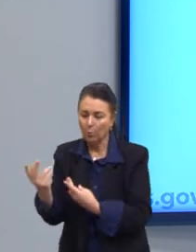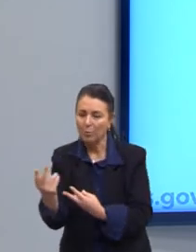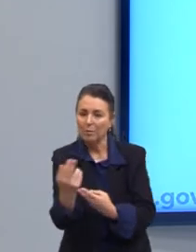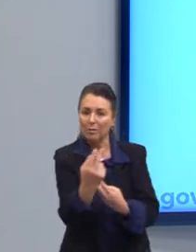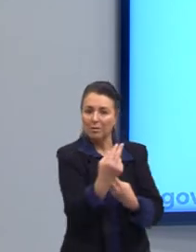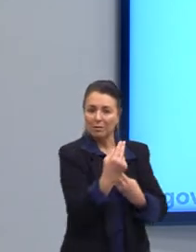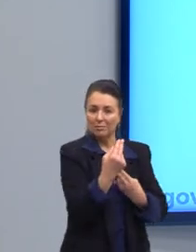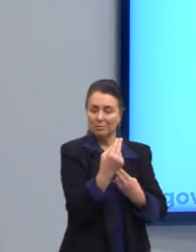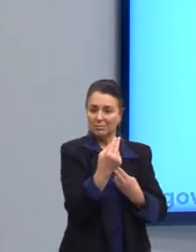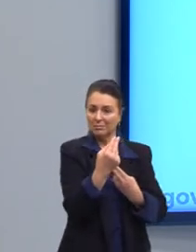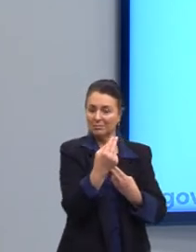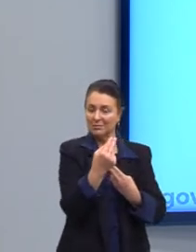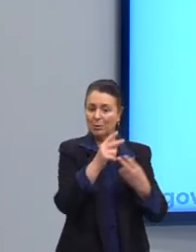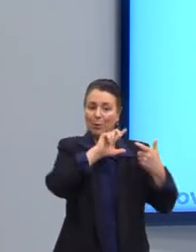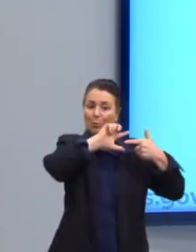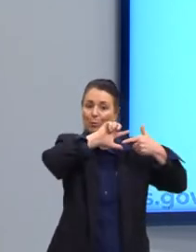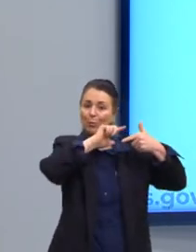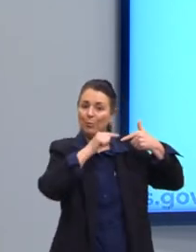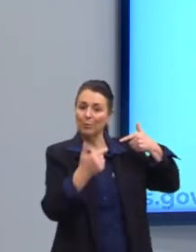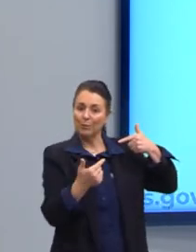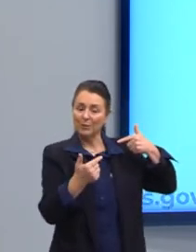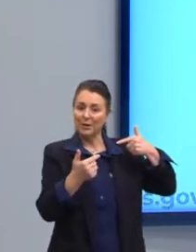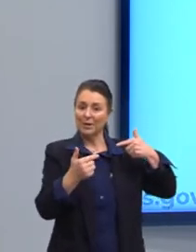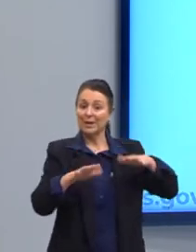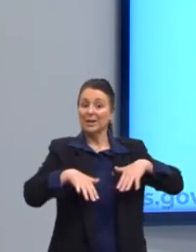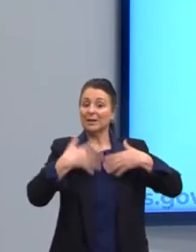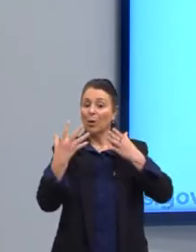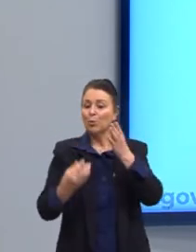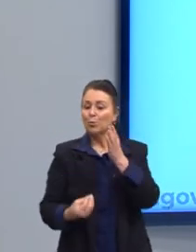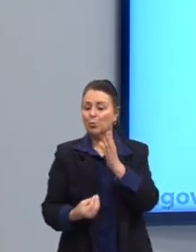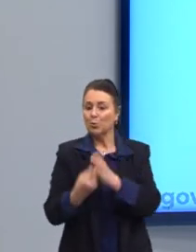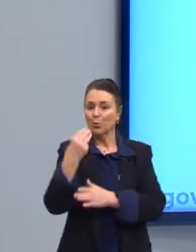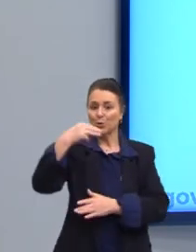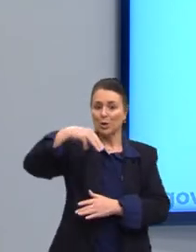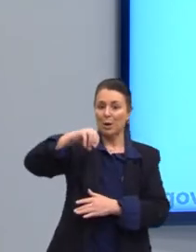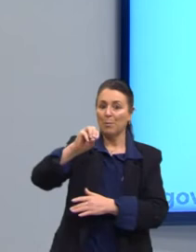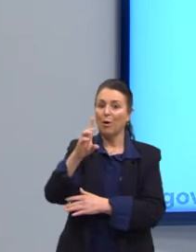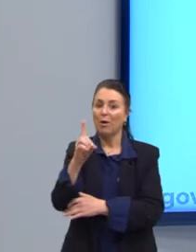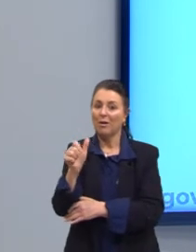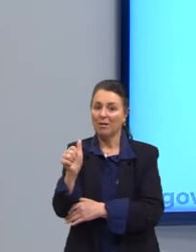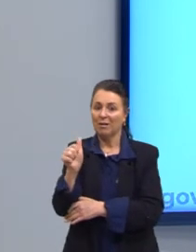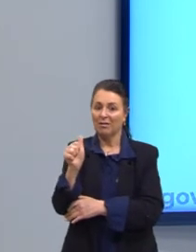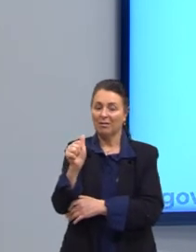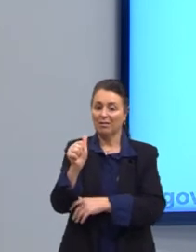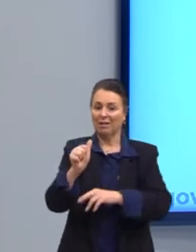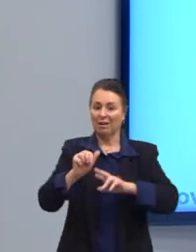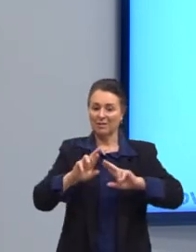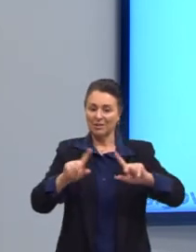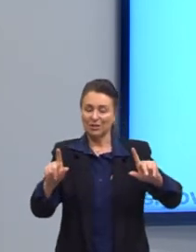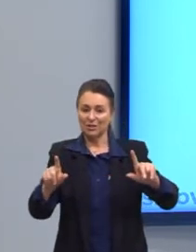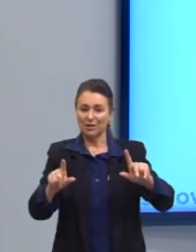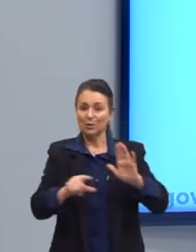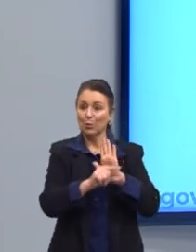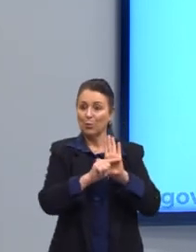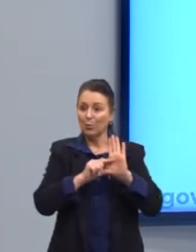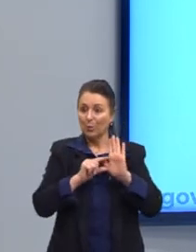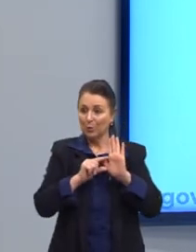paradoxo. E aqui a moda então, um dos fatores de ser diferente, até o texto do Marcuse coloca,